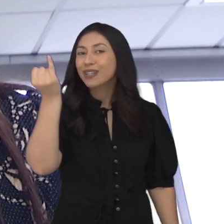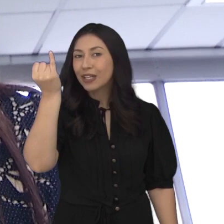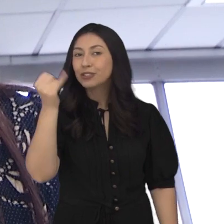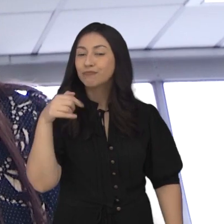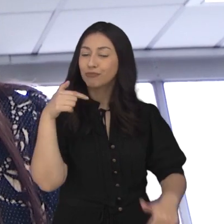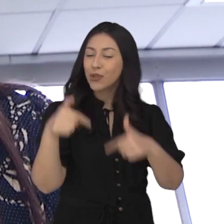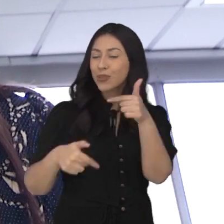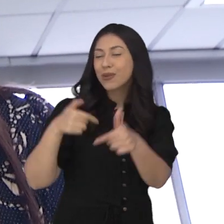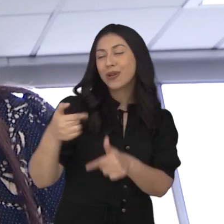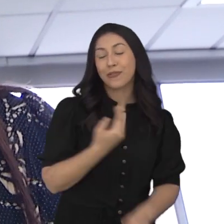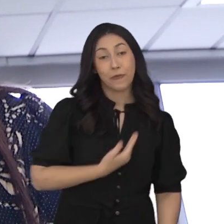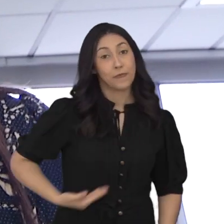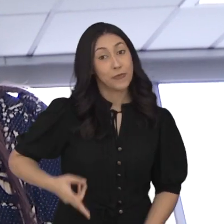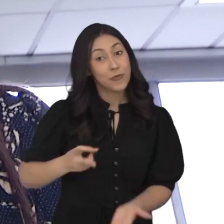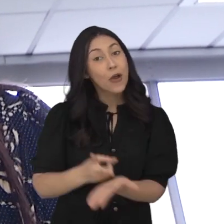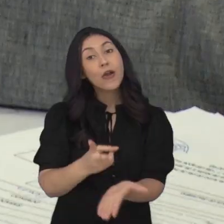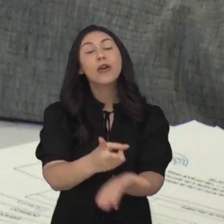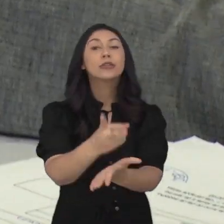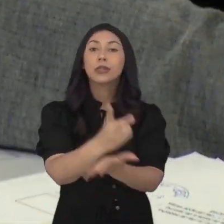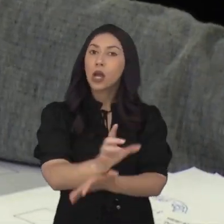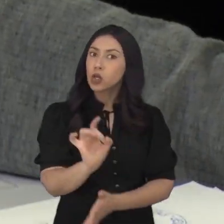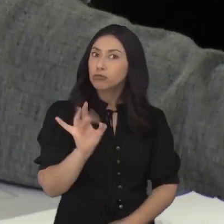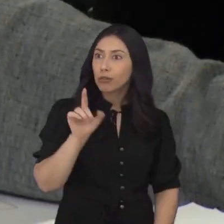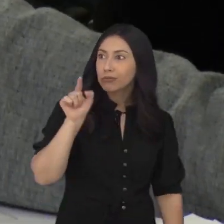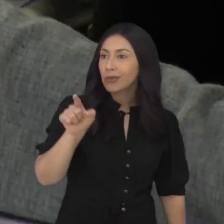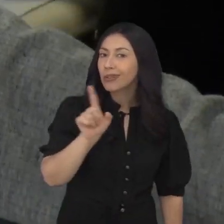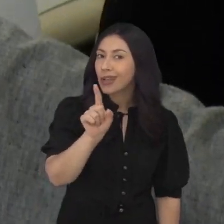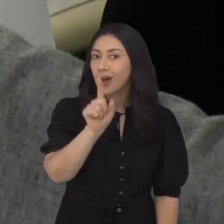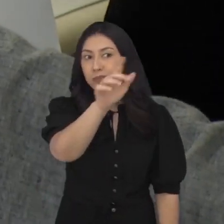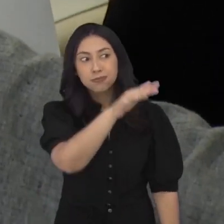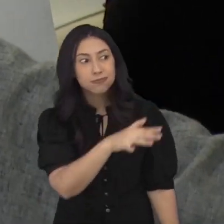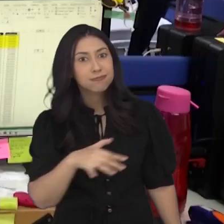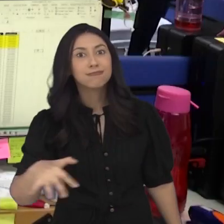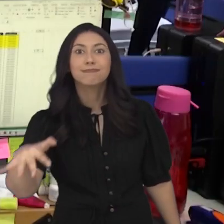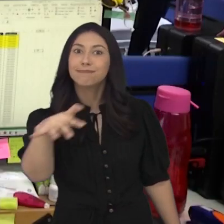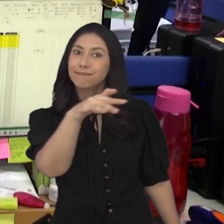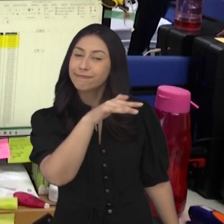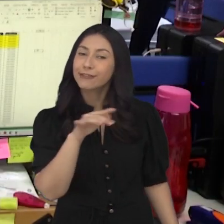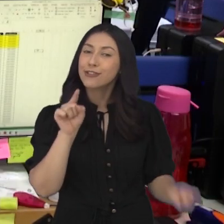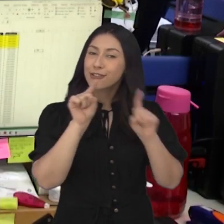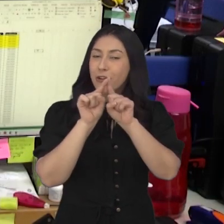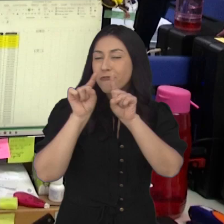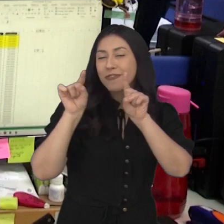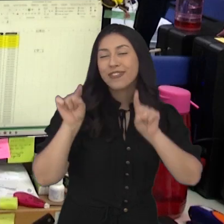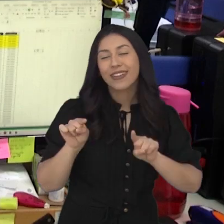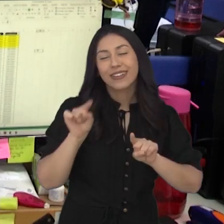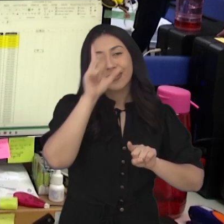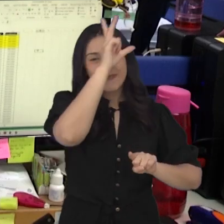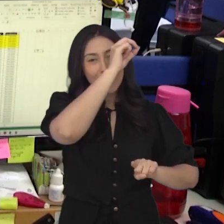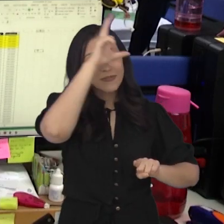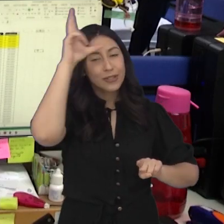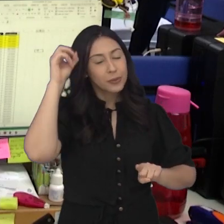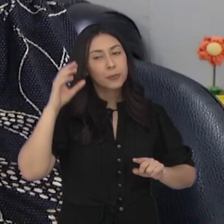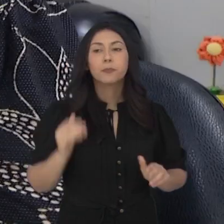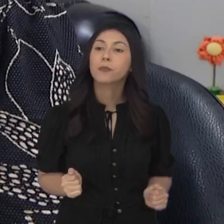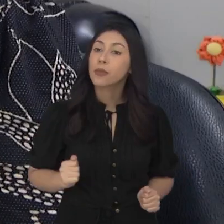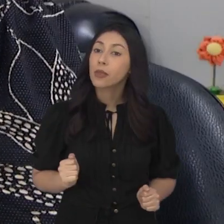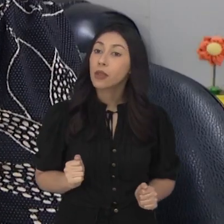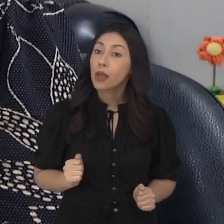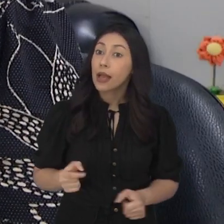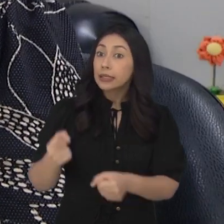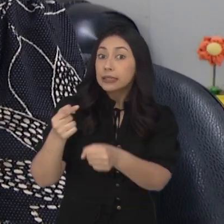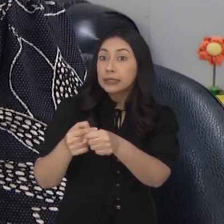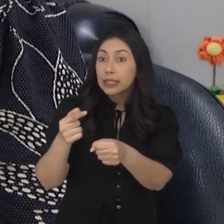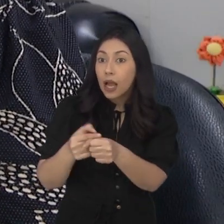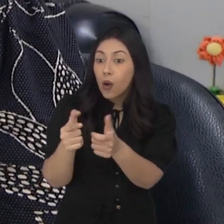funcionamento dos serviços públicos. E não só o dela, claro, de todos os funcionários da Prefeitura. O